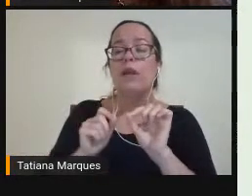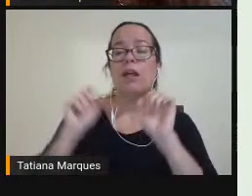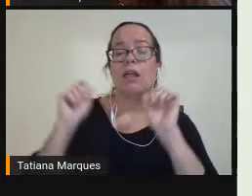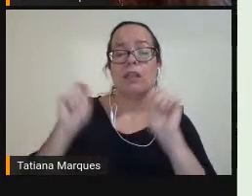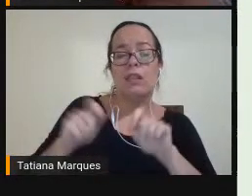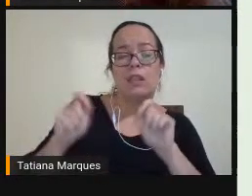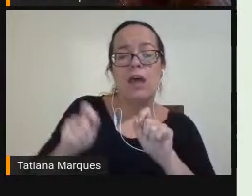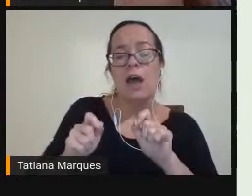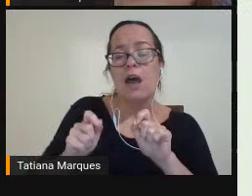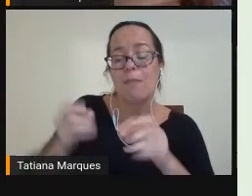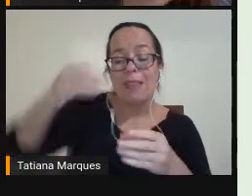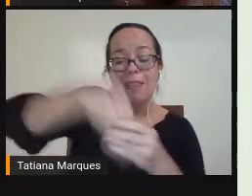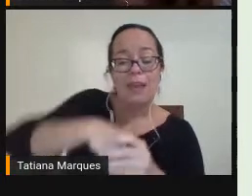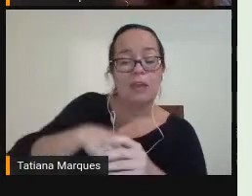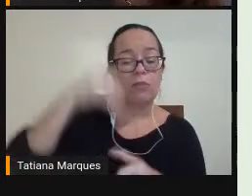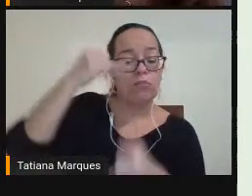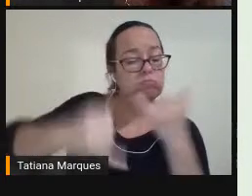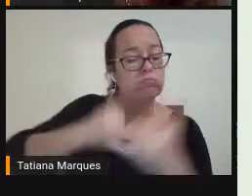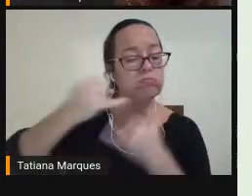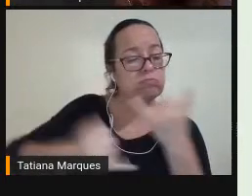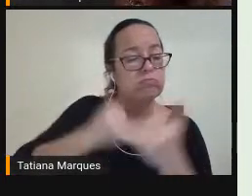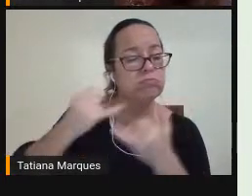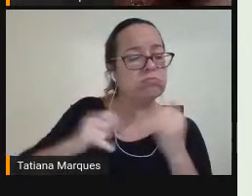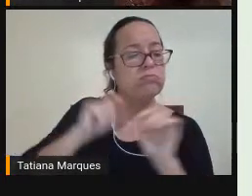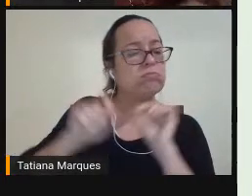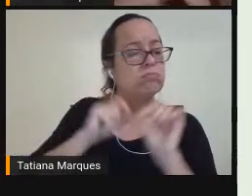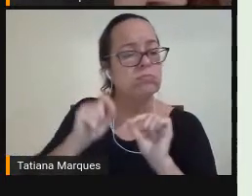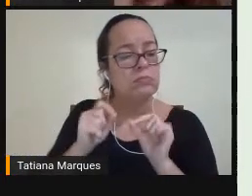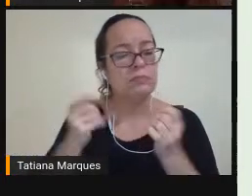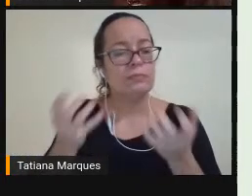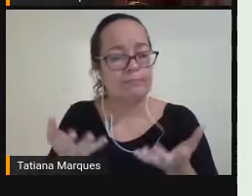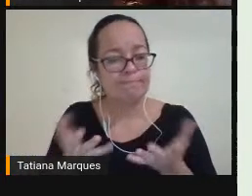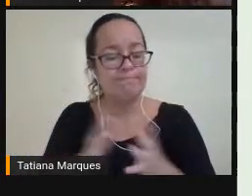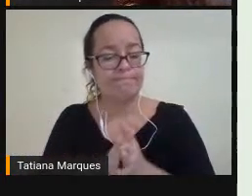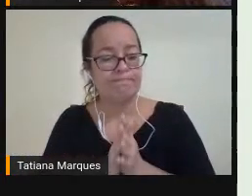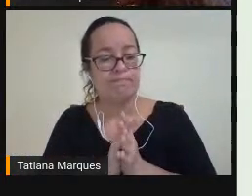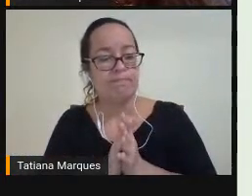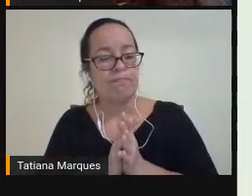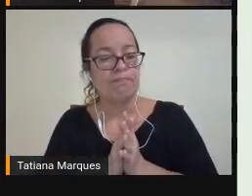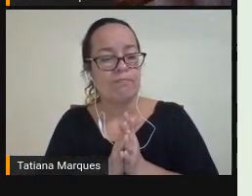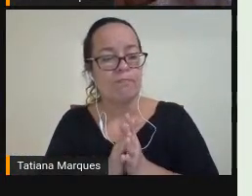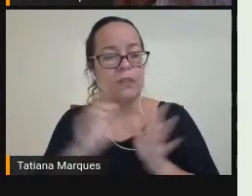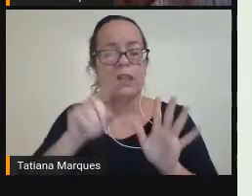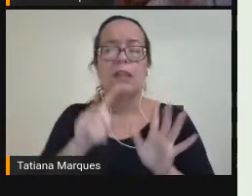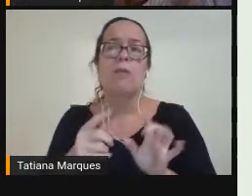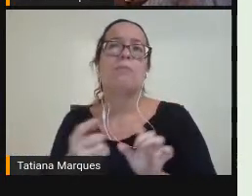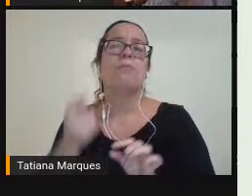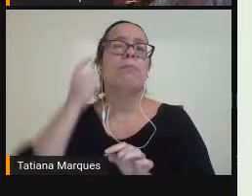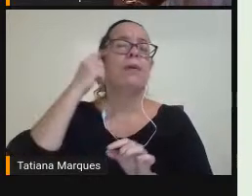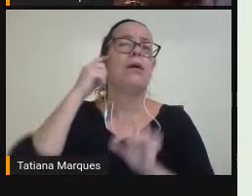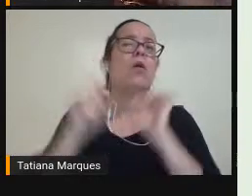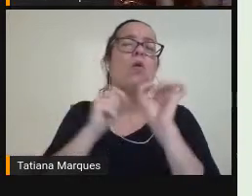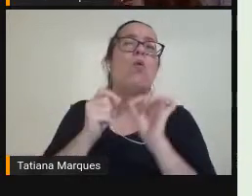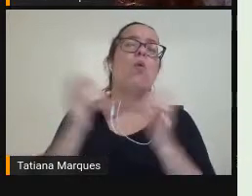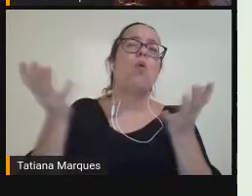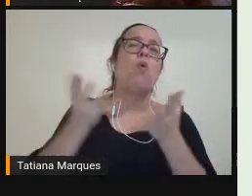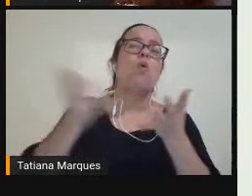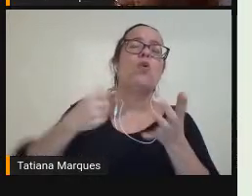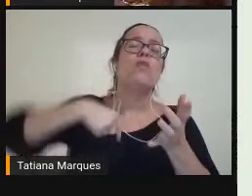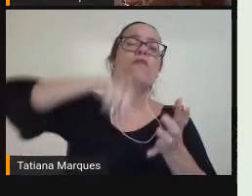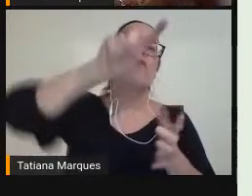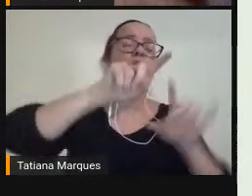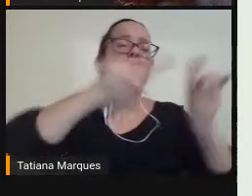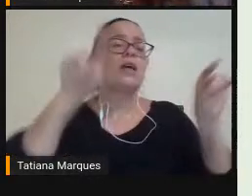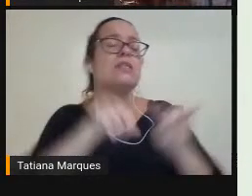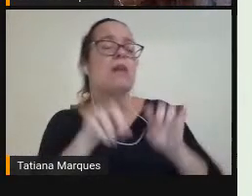jogo Essa é a gamificação Não é só eu ir lá Ah Deluso Então se eu hoje For dar minha aula Vou deixar